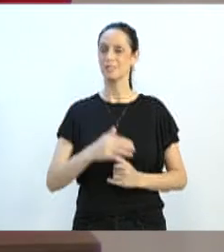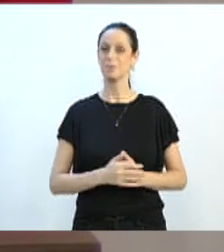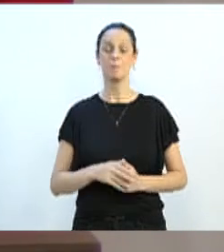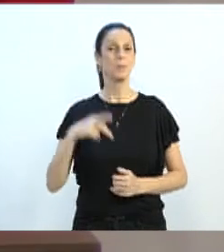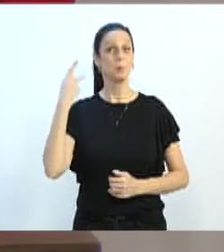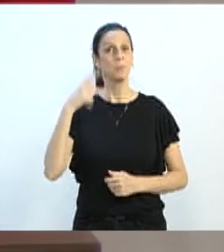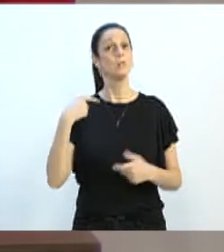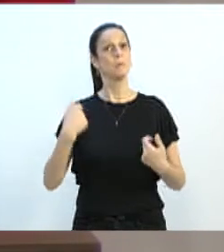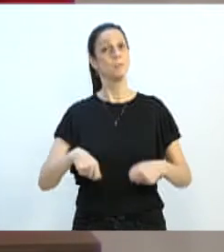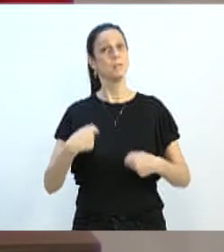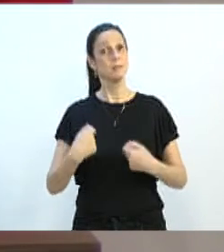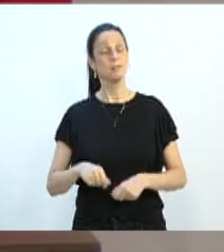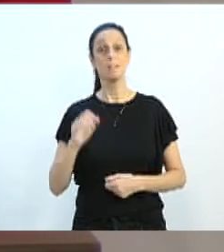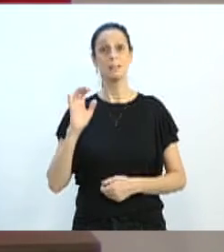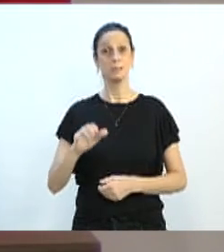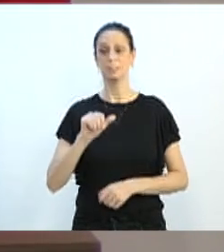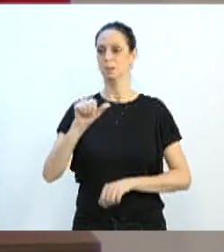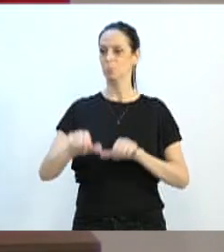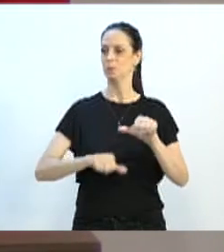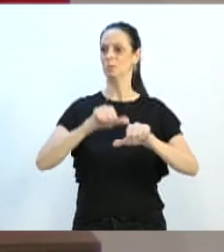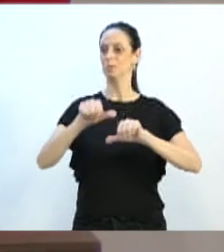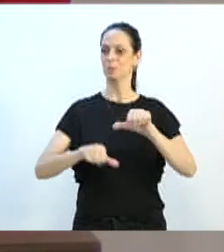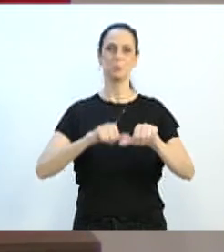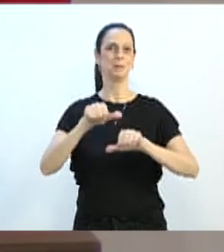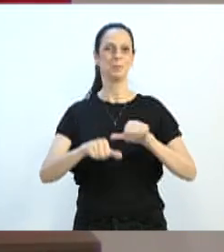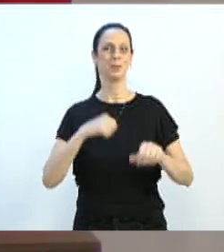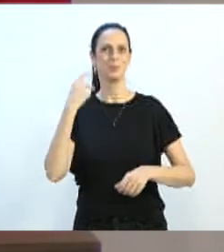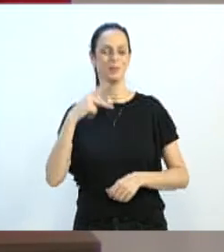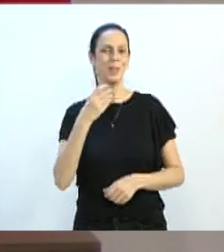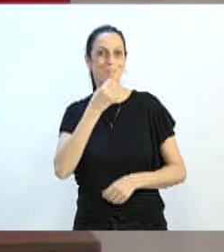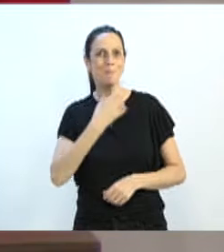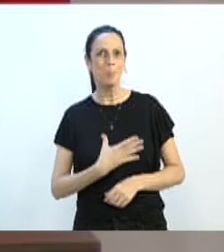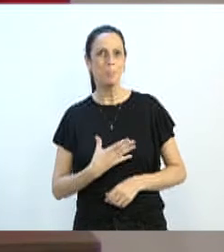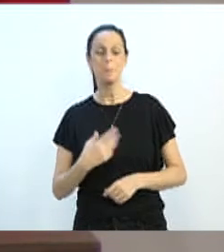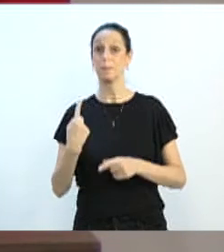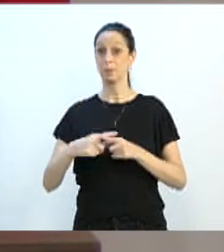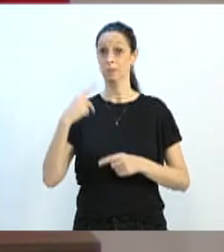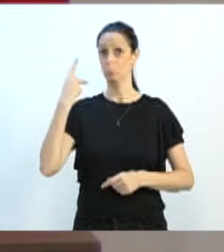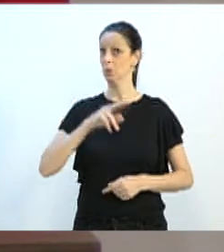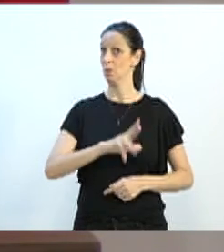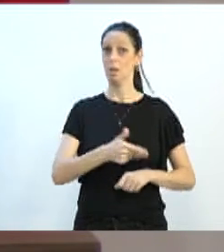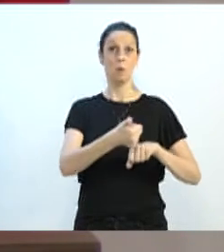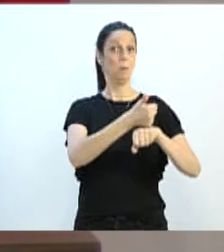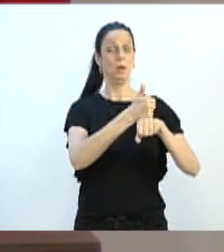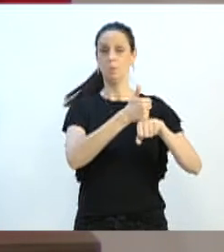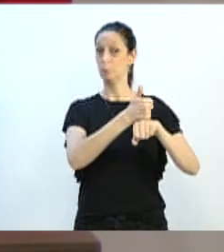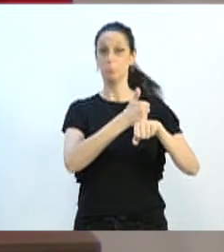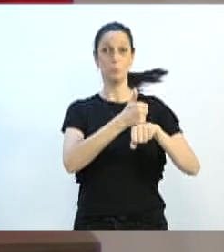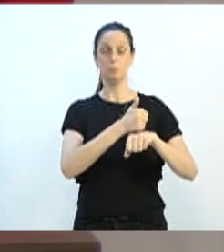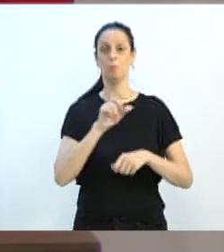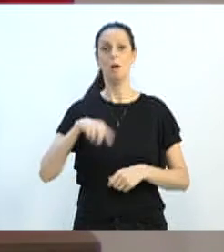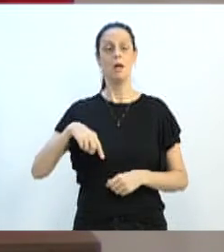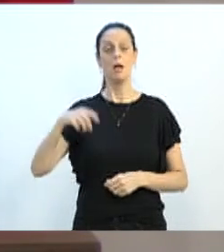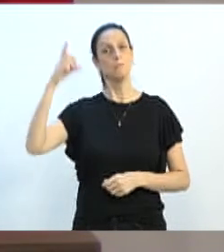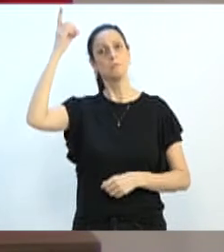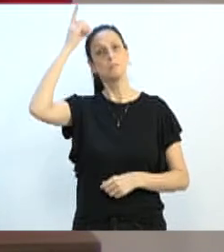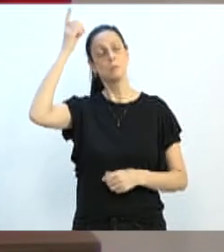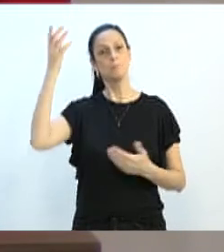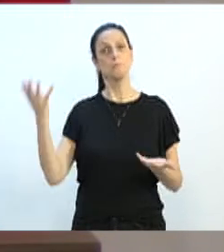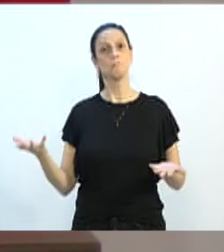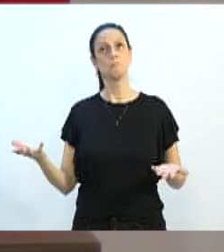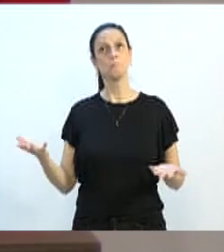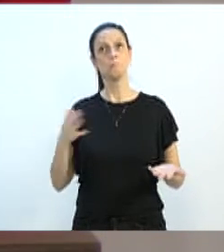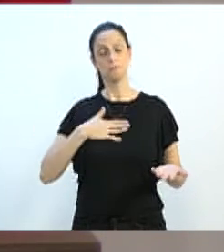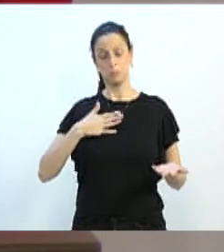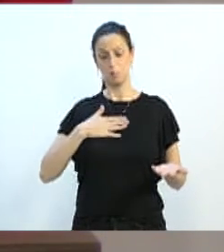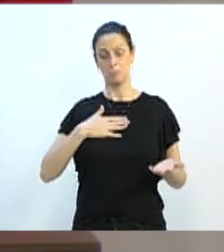precisa ser oxigenada. política não é uma profissão. Política é um dom. Eu tenho isso